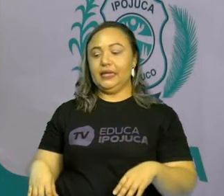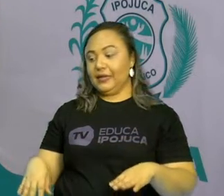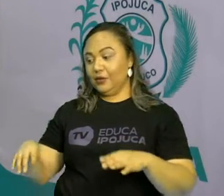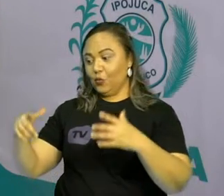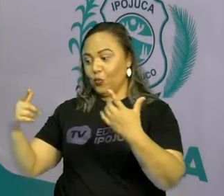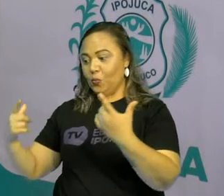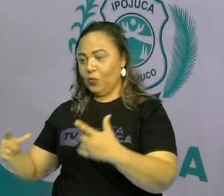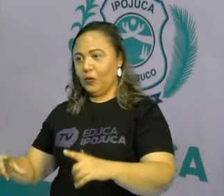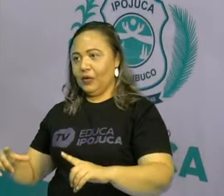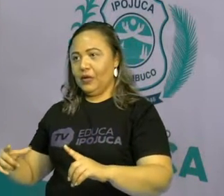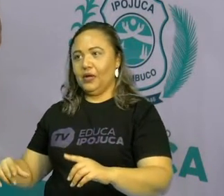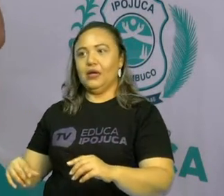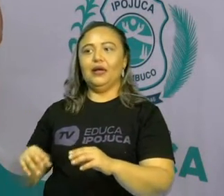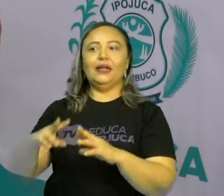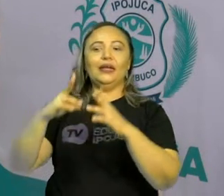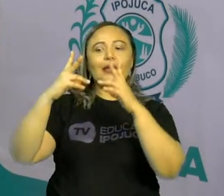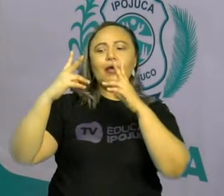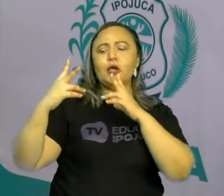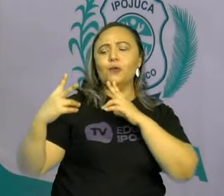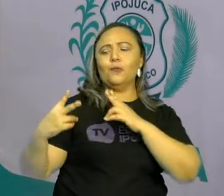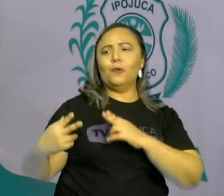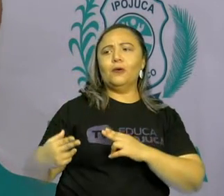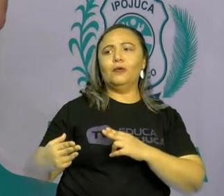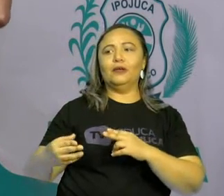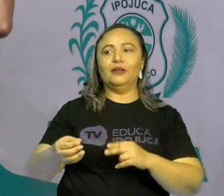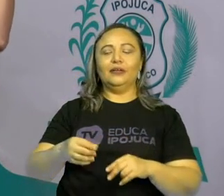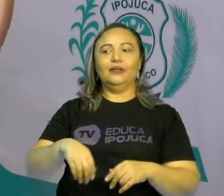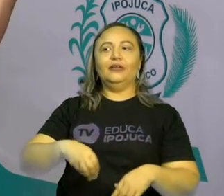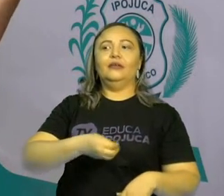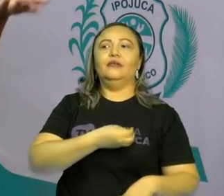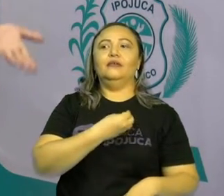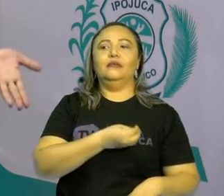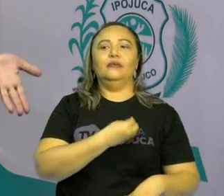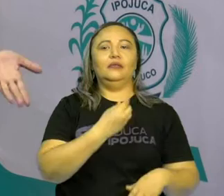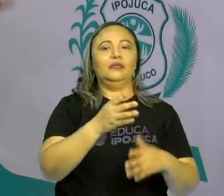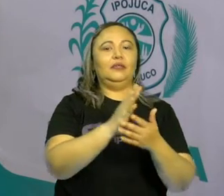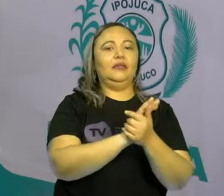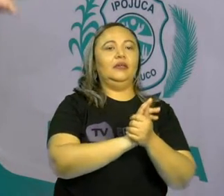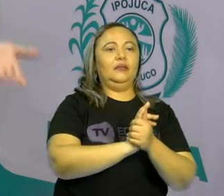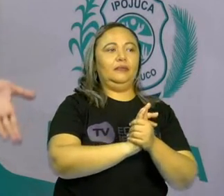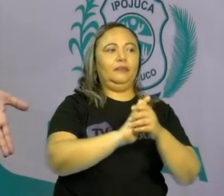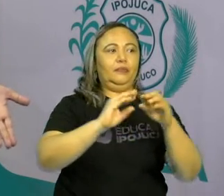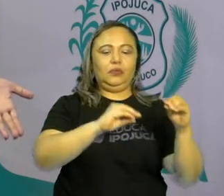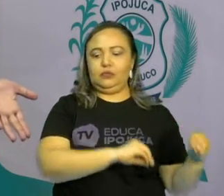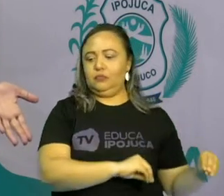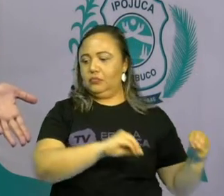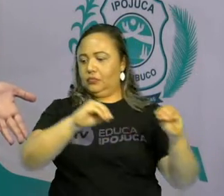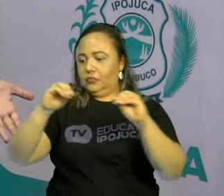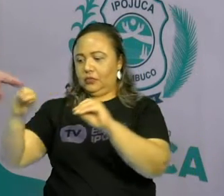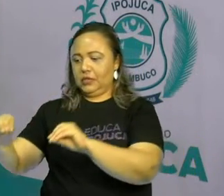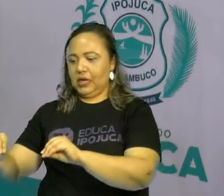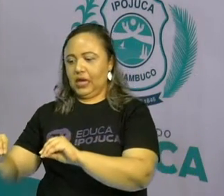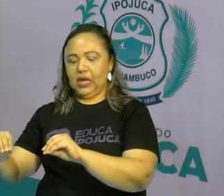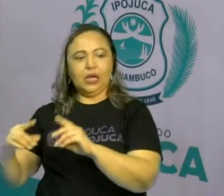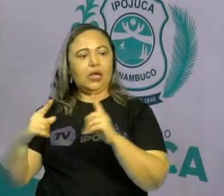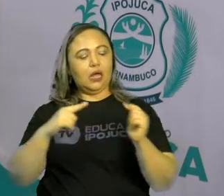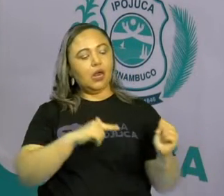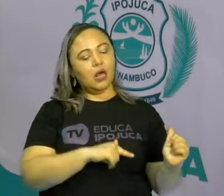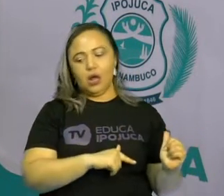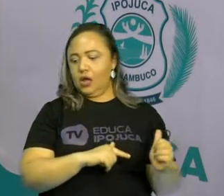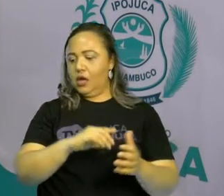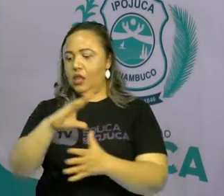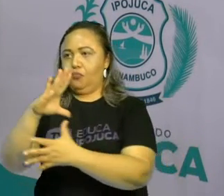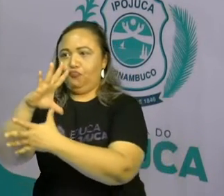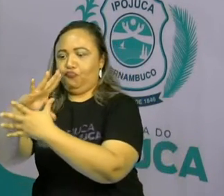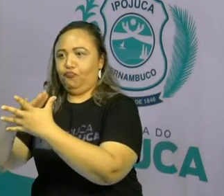local que eles estão agora da maneira que era onde eles viviam, por exemplo. Isso são traços culturais. Então,